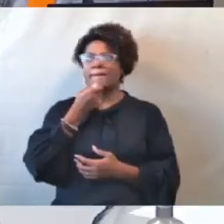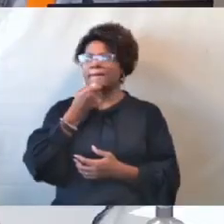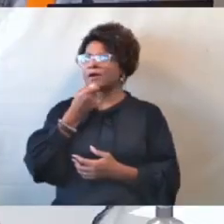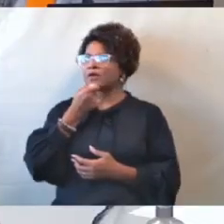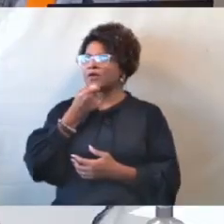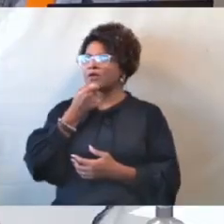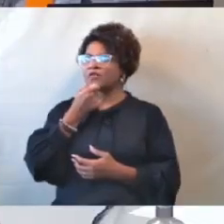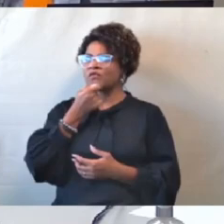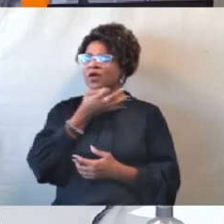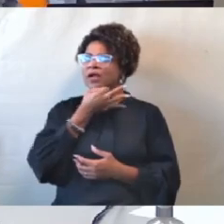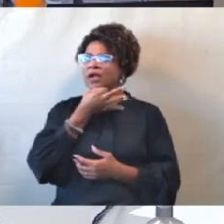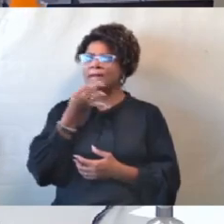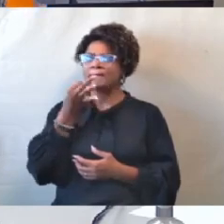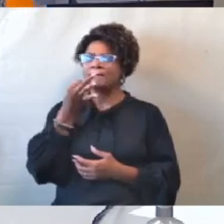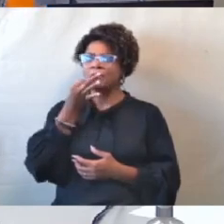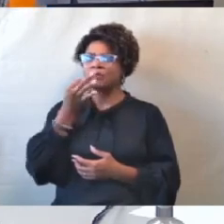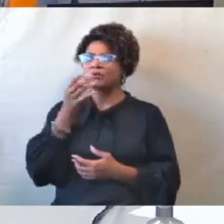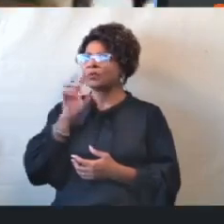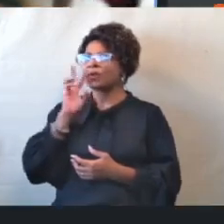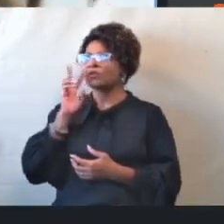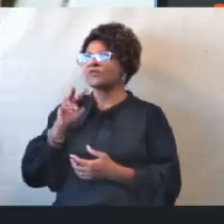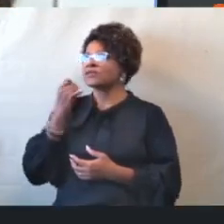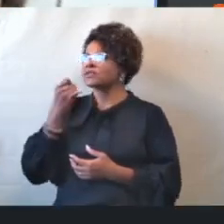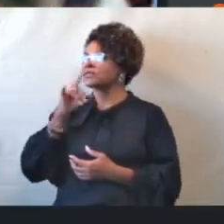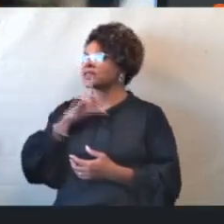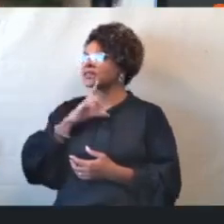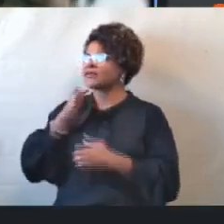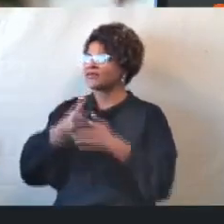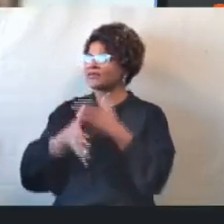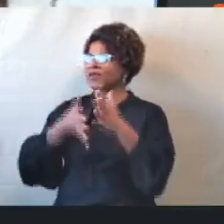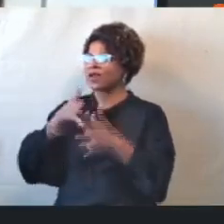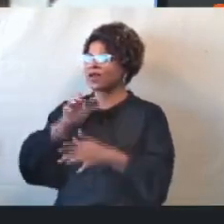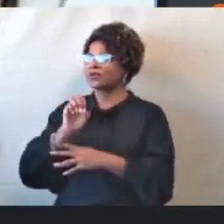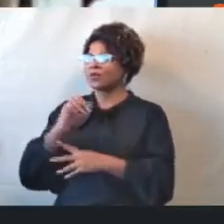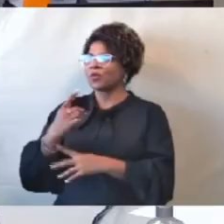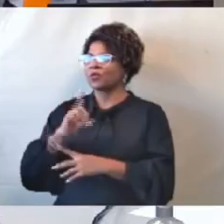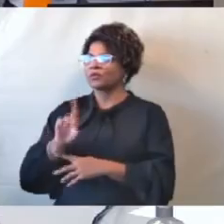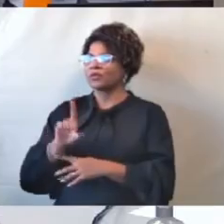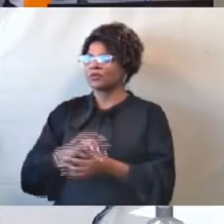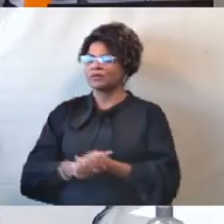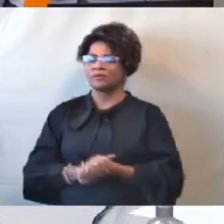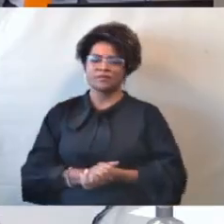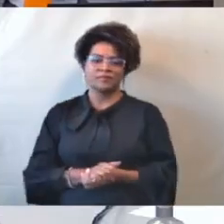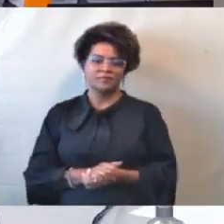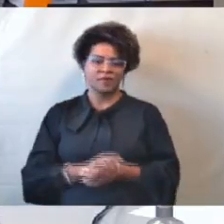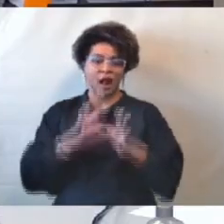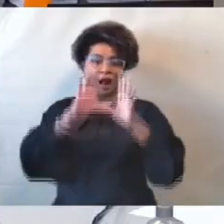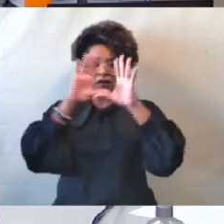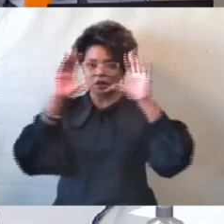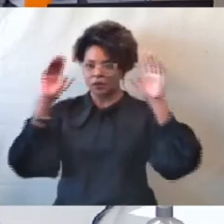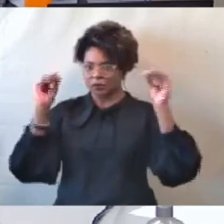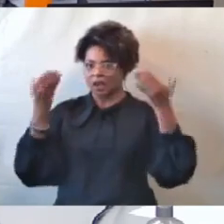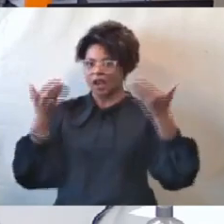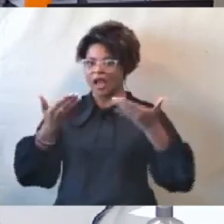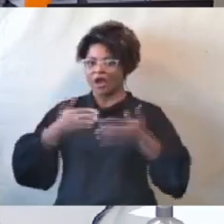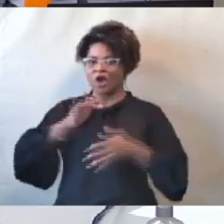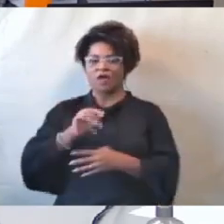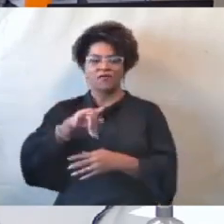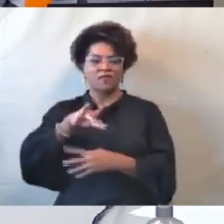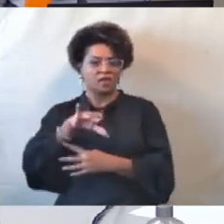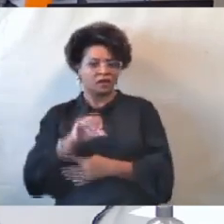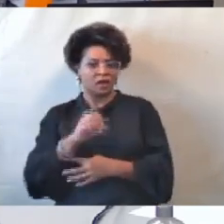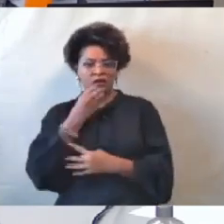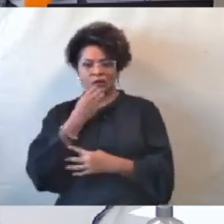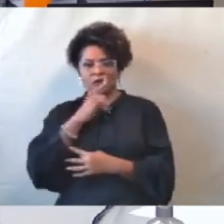estava falando alguma coisa ou não. Não, estou balançando a cabeça. Tranquilo. Doutor Fernando, bom dia. Doutor Ricardo, senhor Ricardo